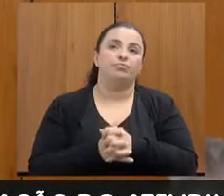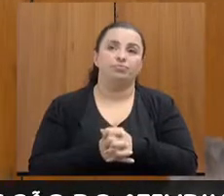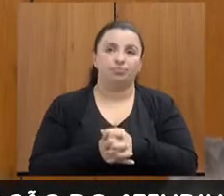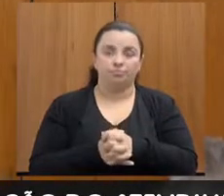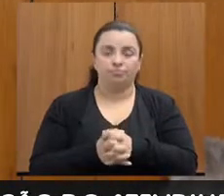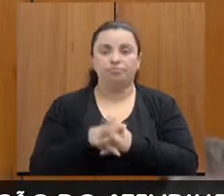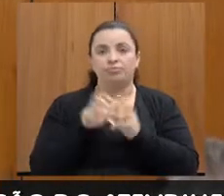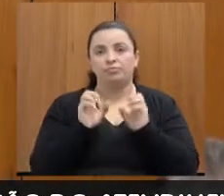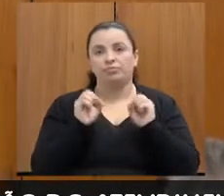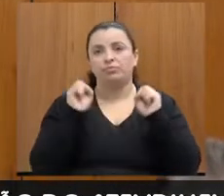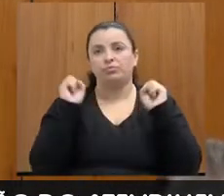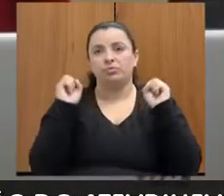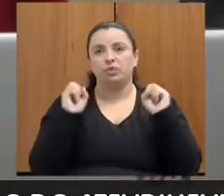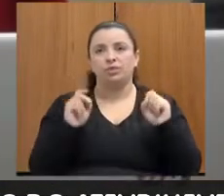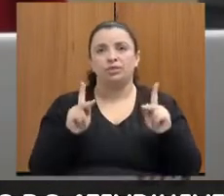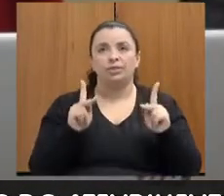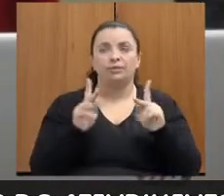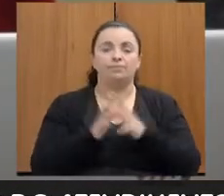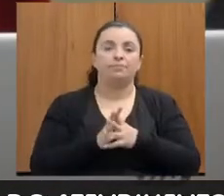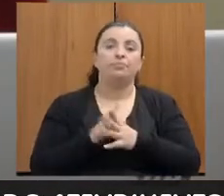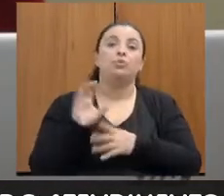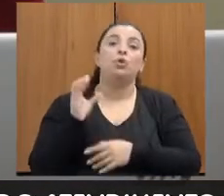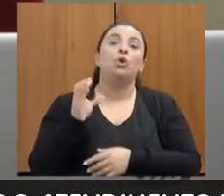Ok, Carla. Em contagem.